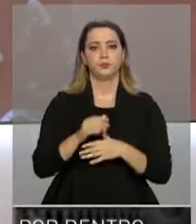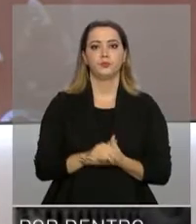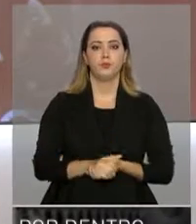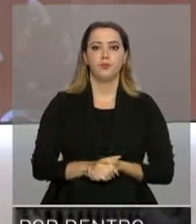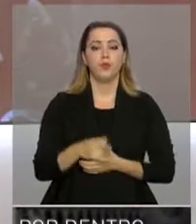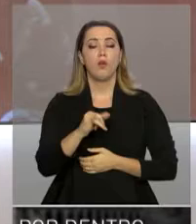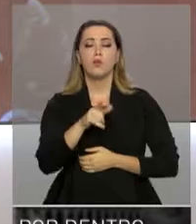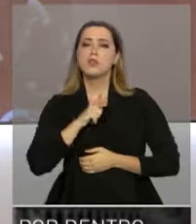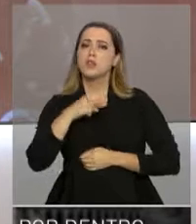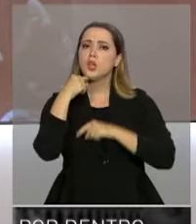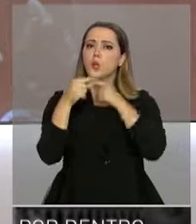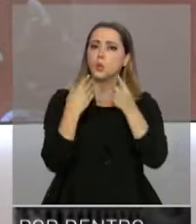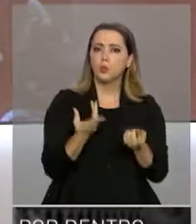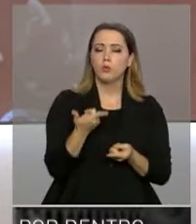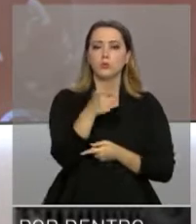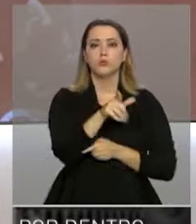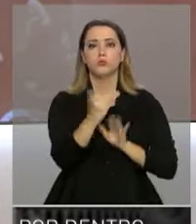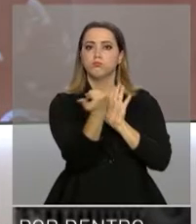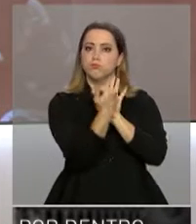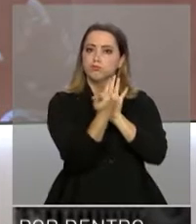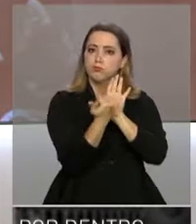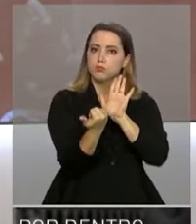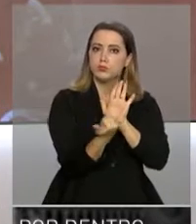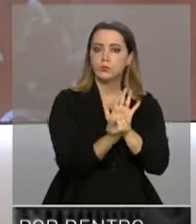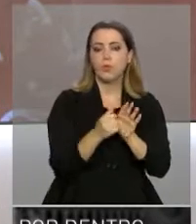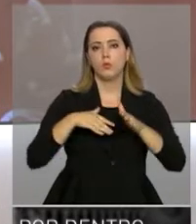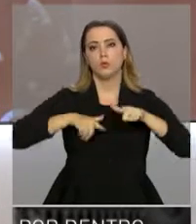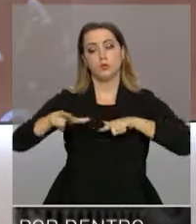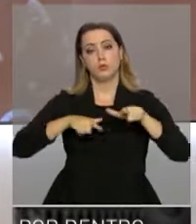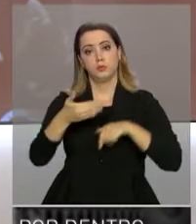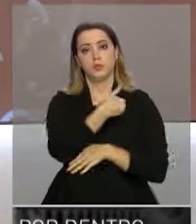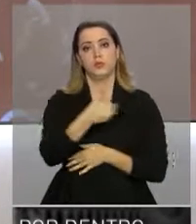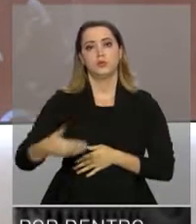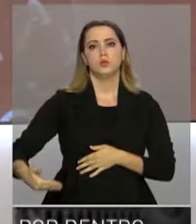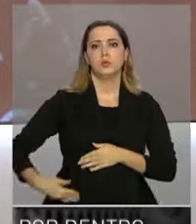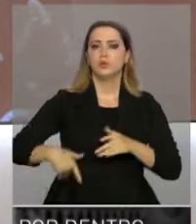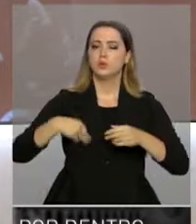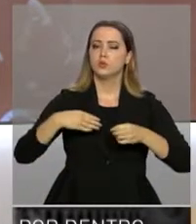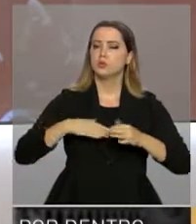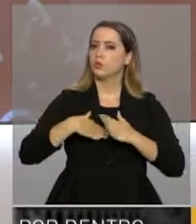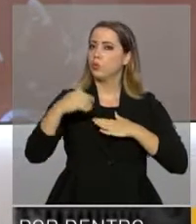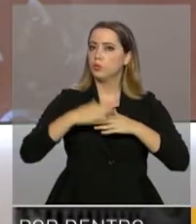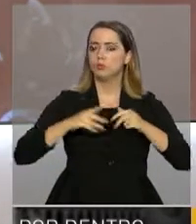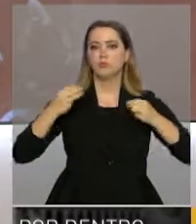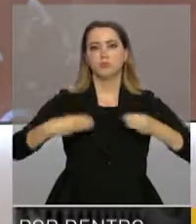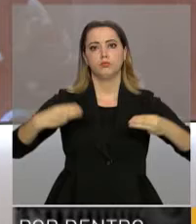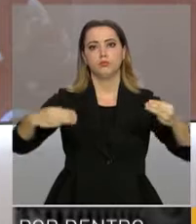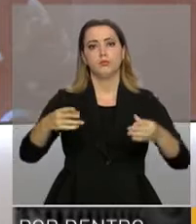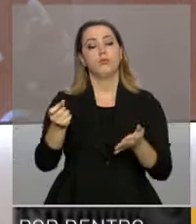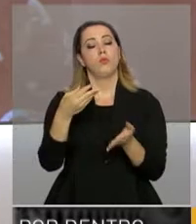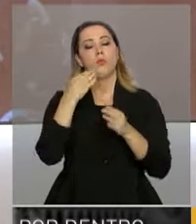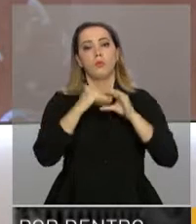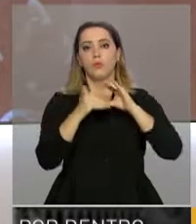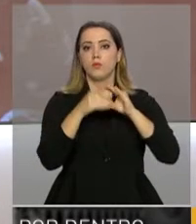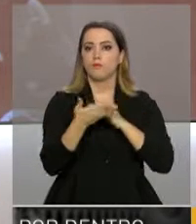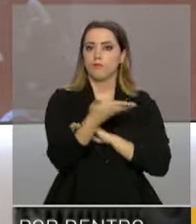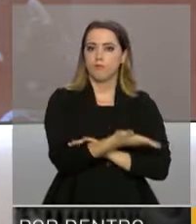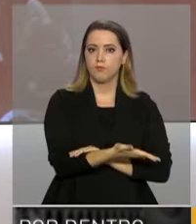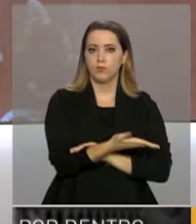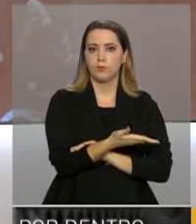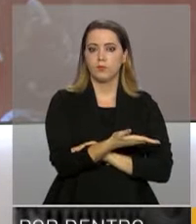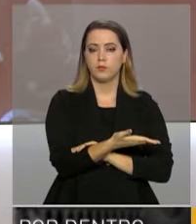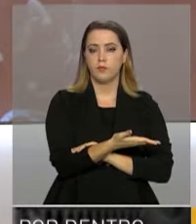Se você tem dúvidas sobre algum projeto ou ação do governo, de qualquer ministério, escreva para por dentro do governo,